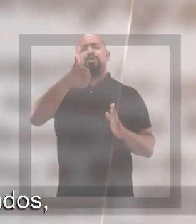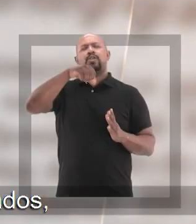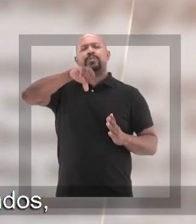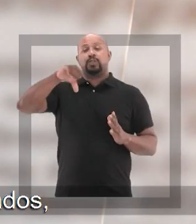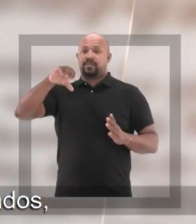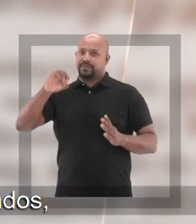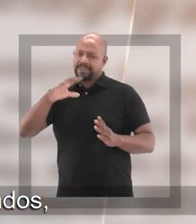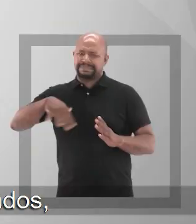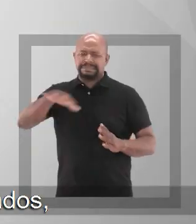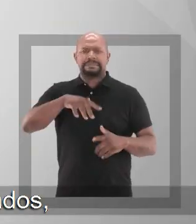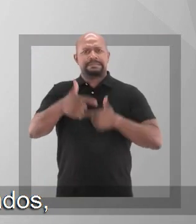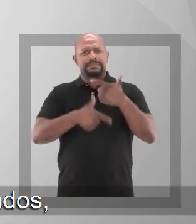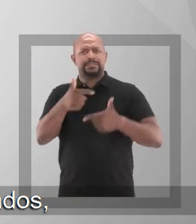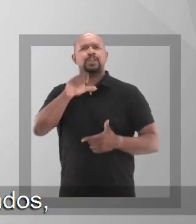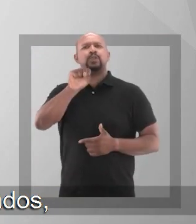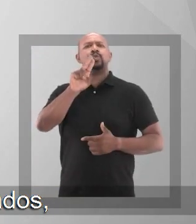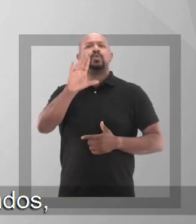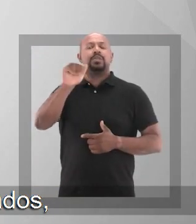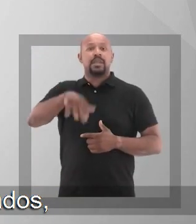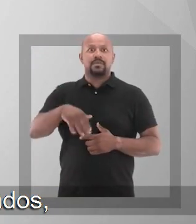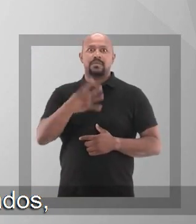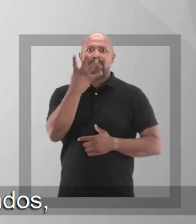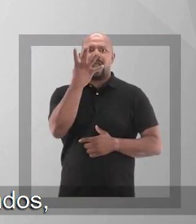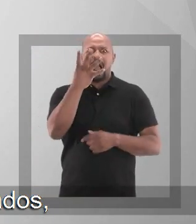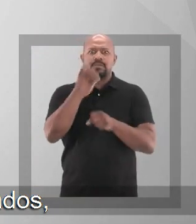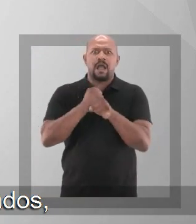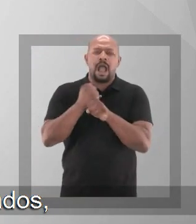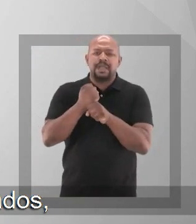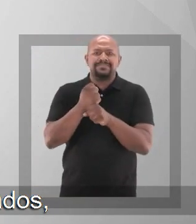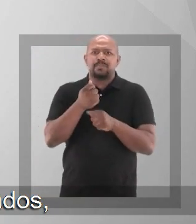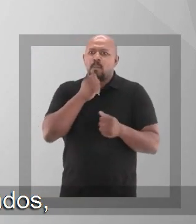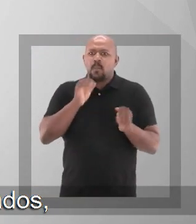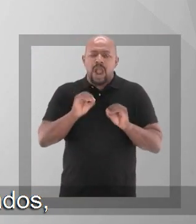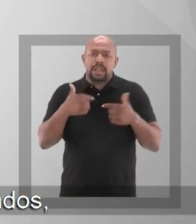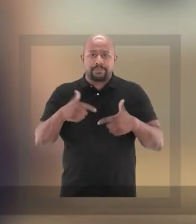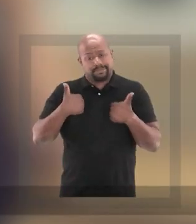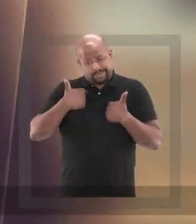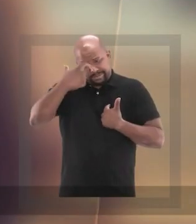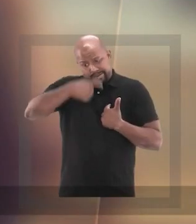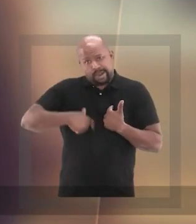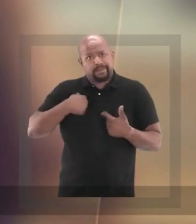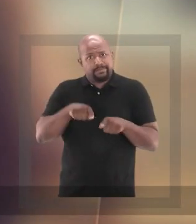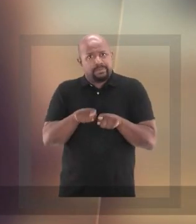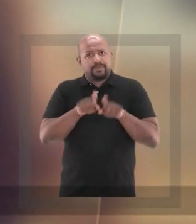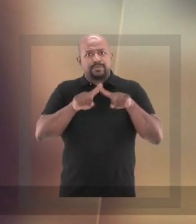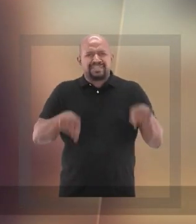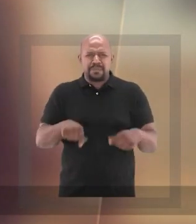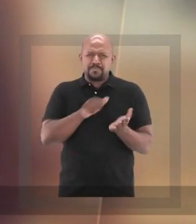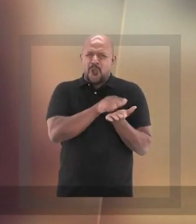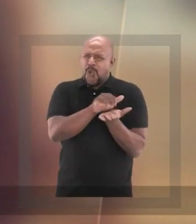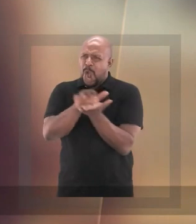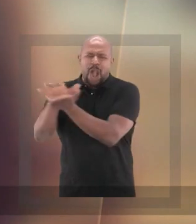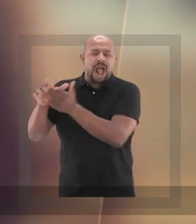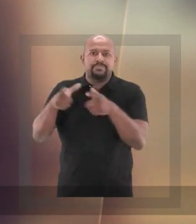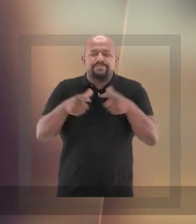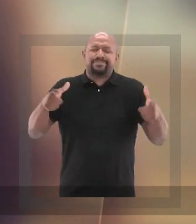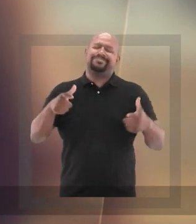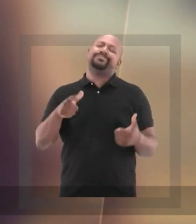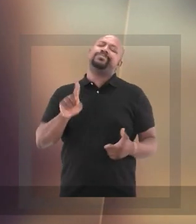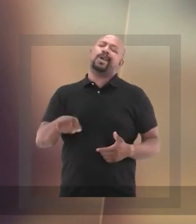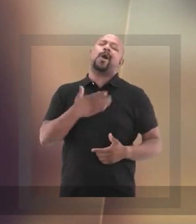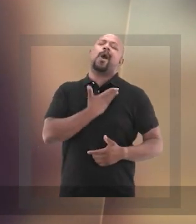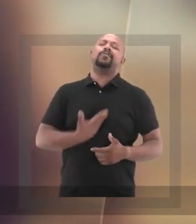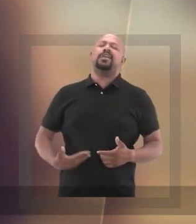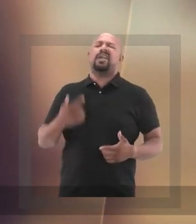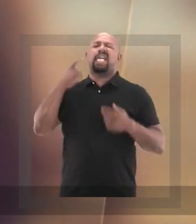Nos anos 90, os agentes da Sucã passaram 4 anos desempregados. Eu era um deles. Foi uma demissão em massa,